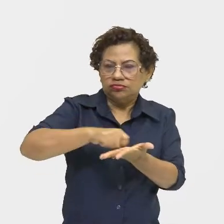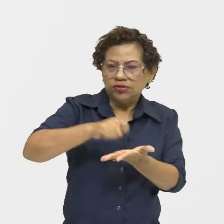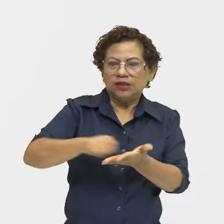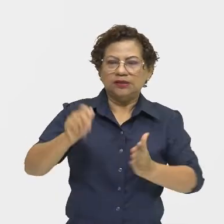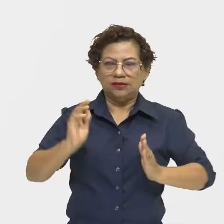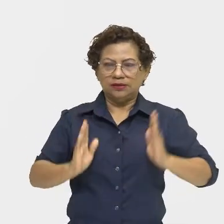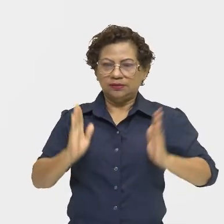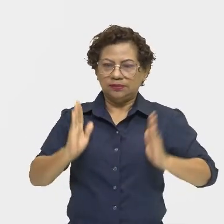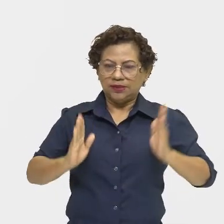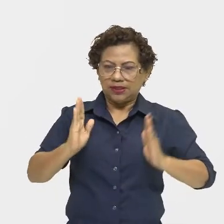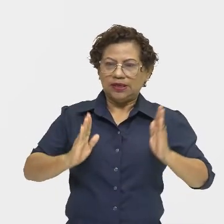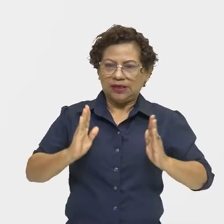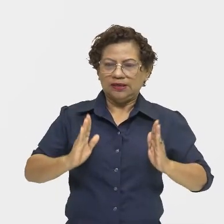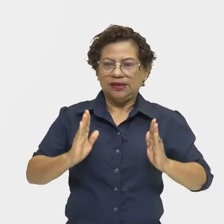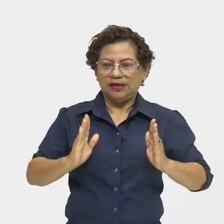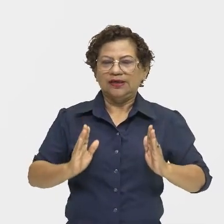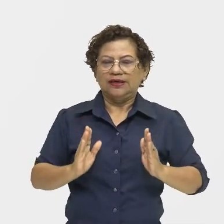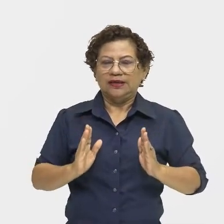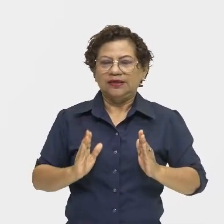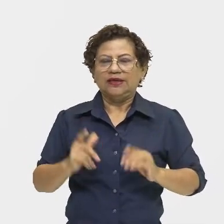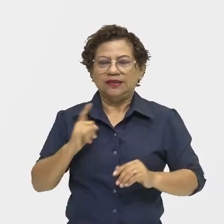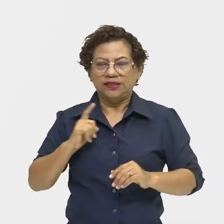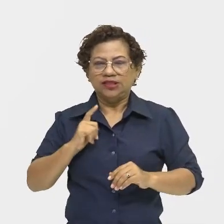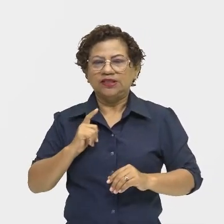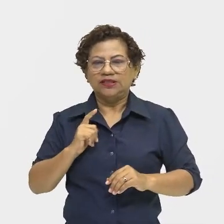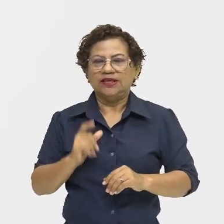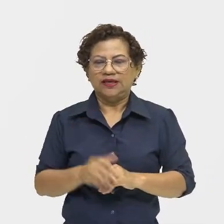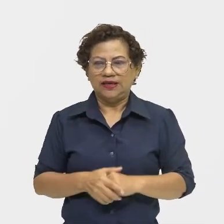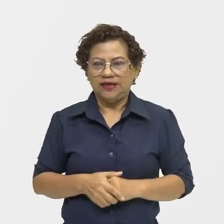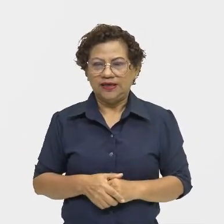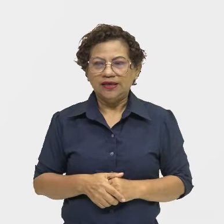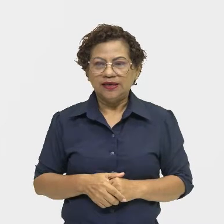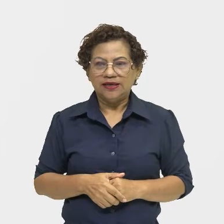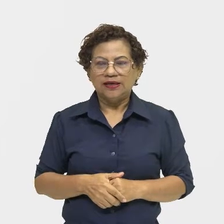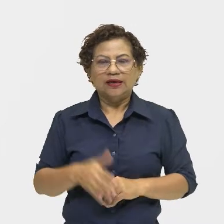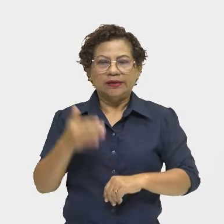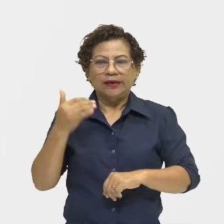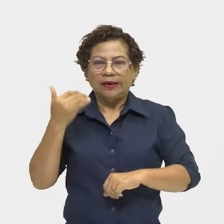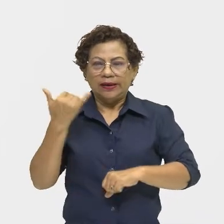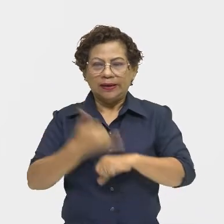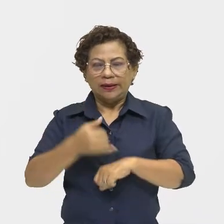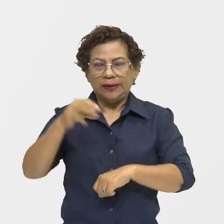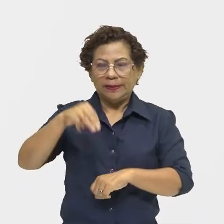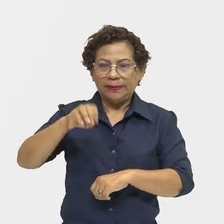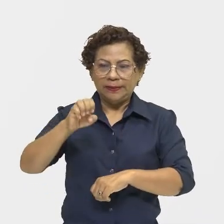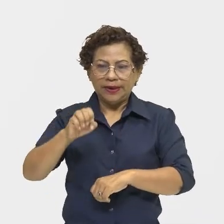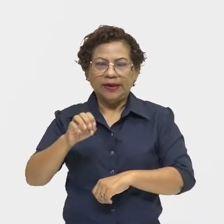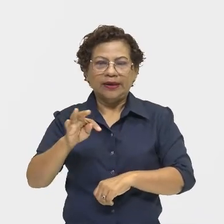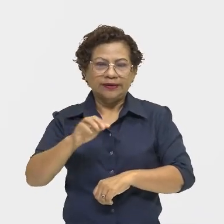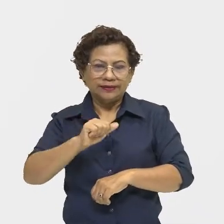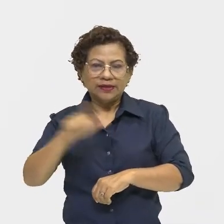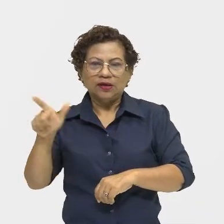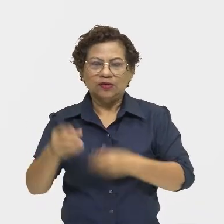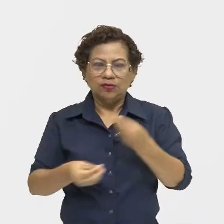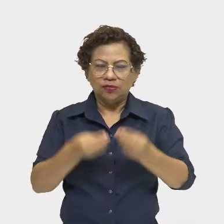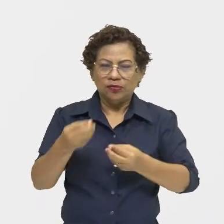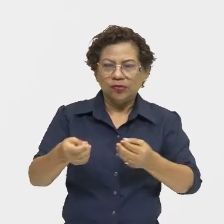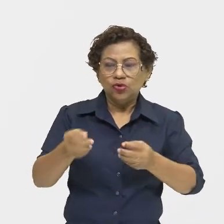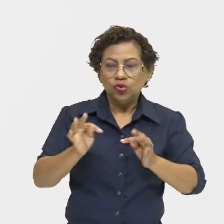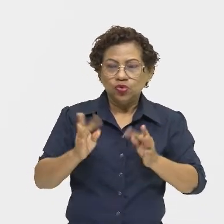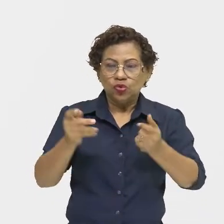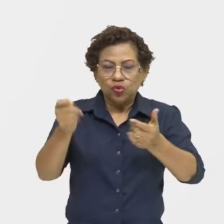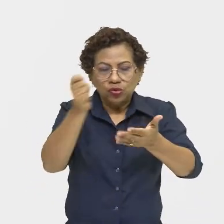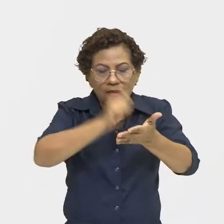da idade dos metais, começa a aparecer uma escrita, como se fosse o registro do que eles coletavam, do que eles